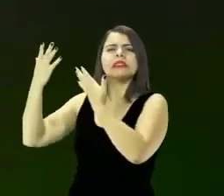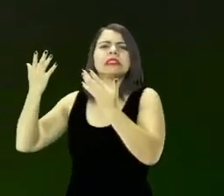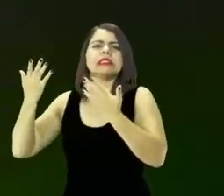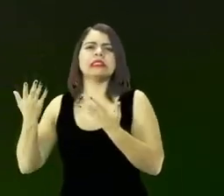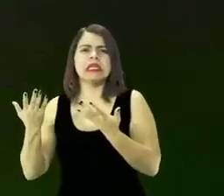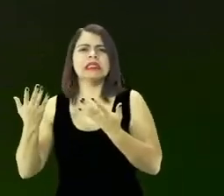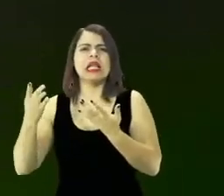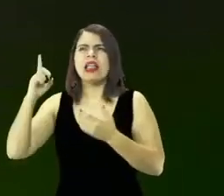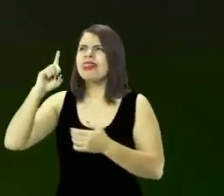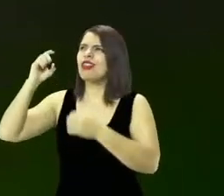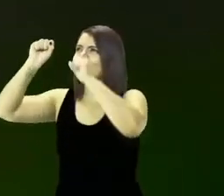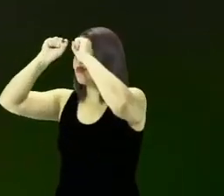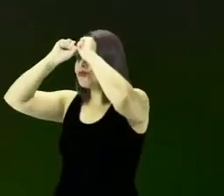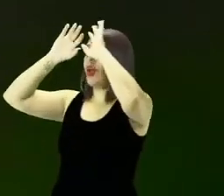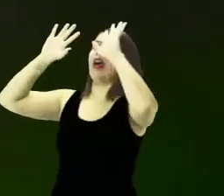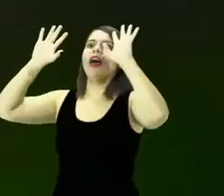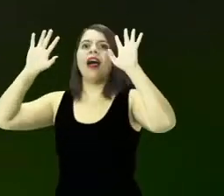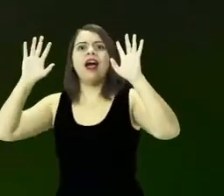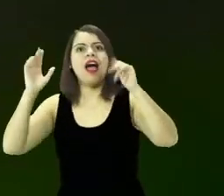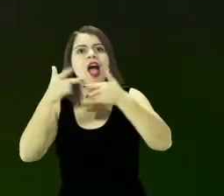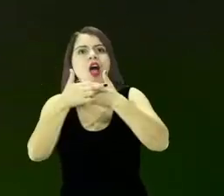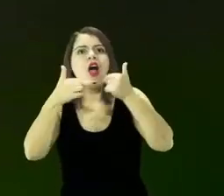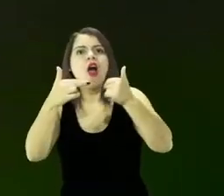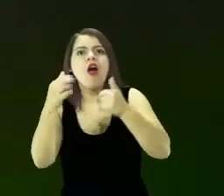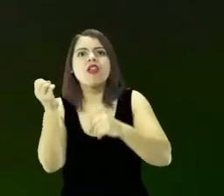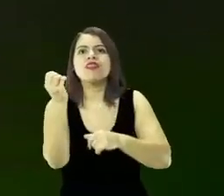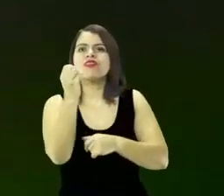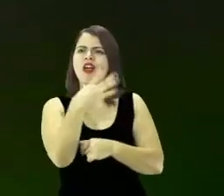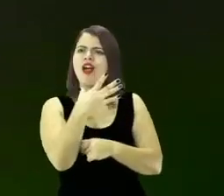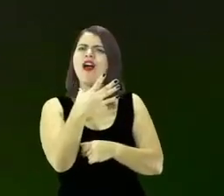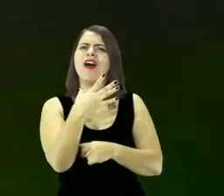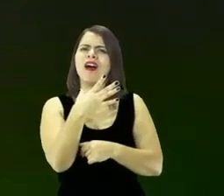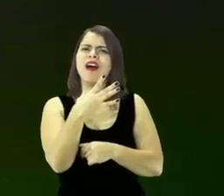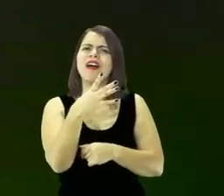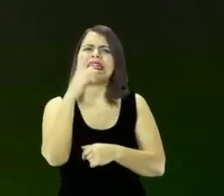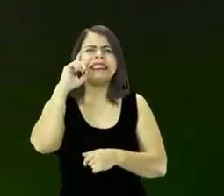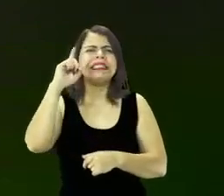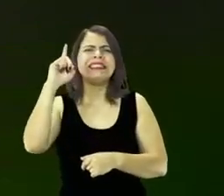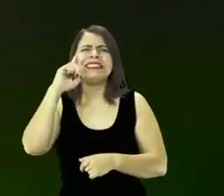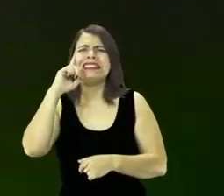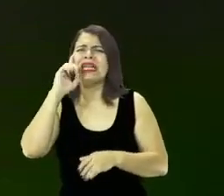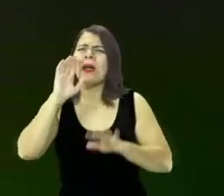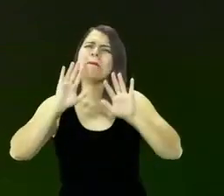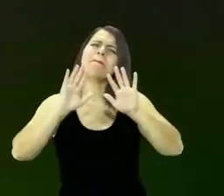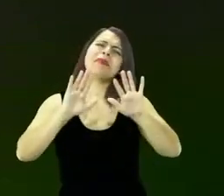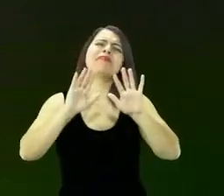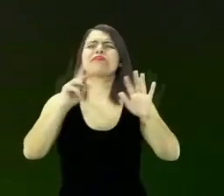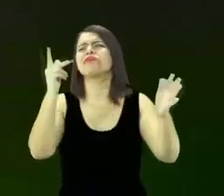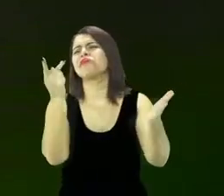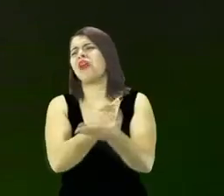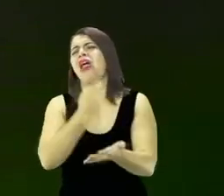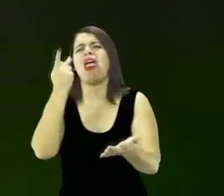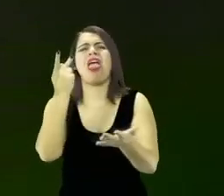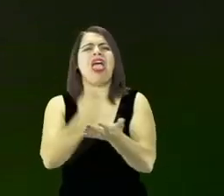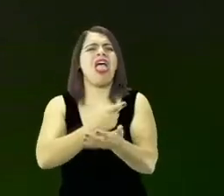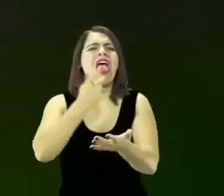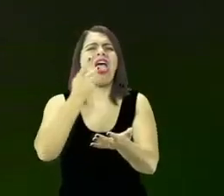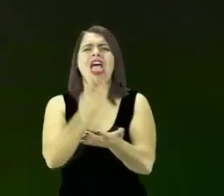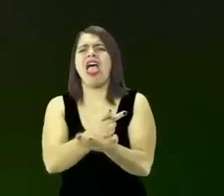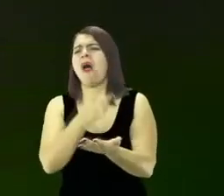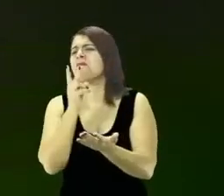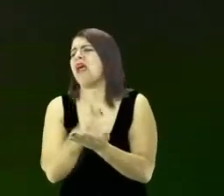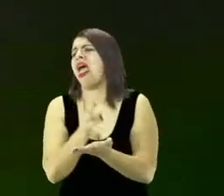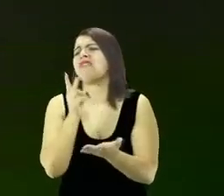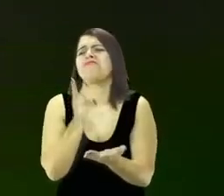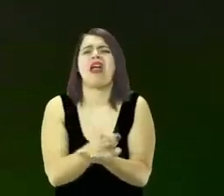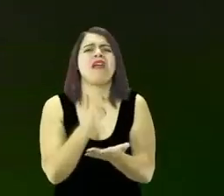Deus quer revelar coisas novas para você nesses dias, chega de errar nas mesmas coisas, chega de cair nos